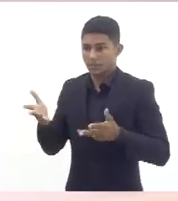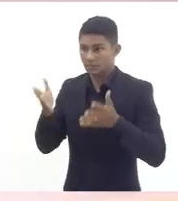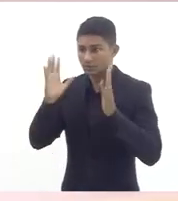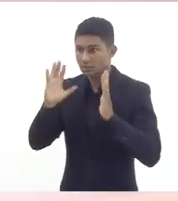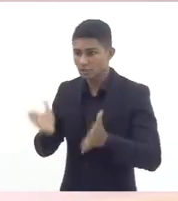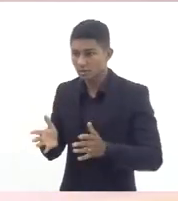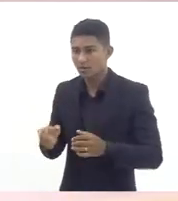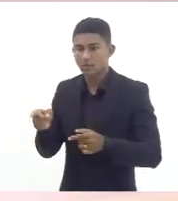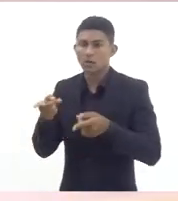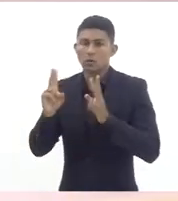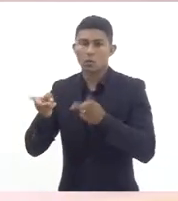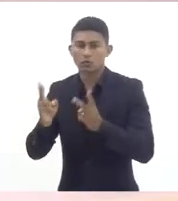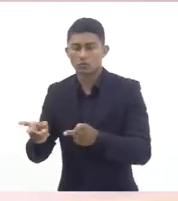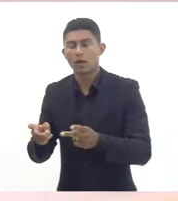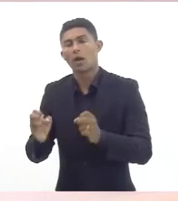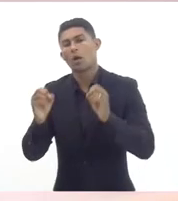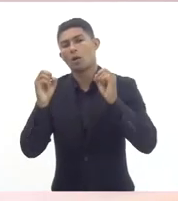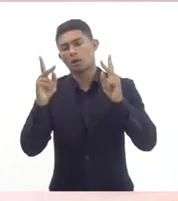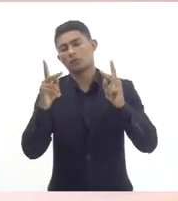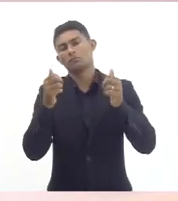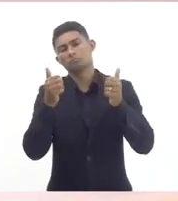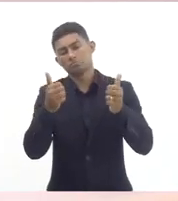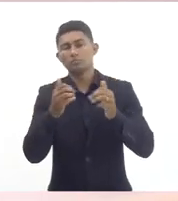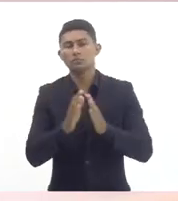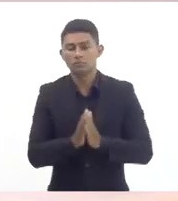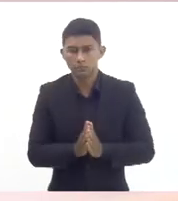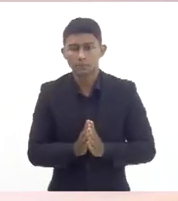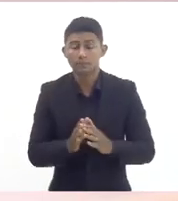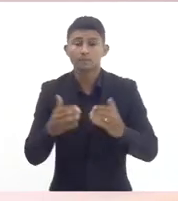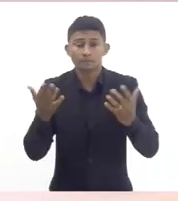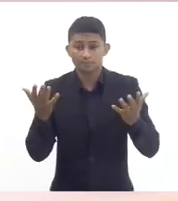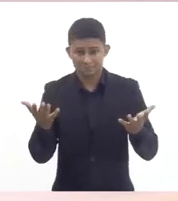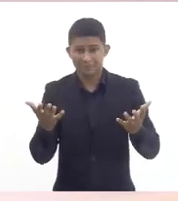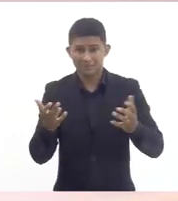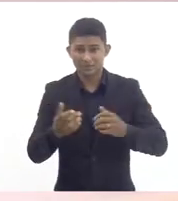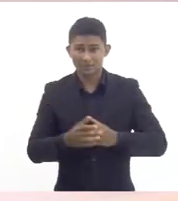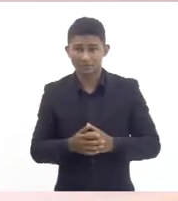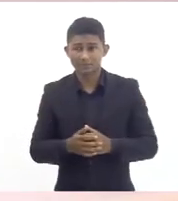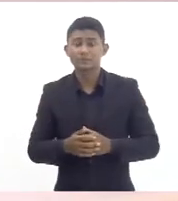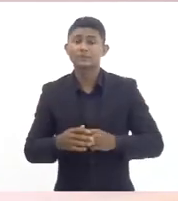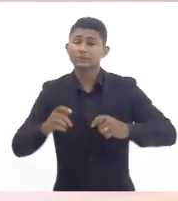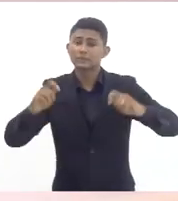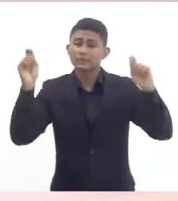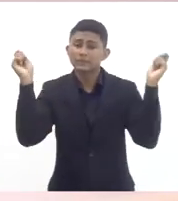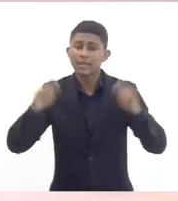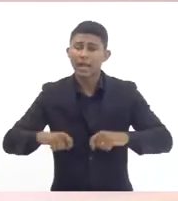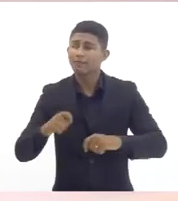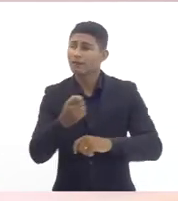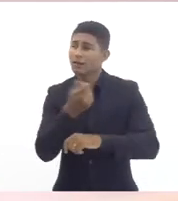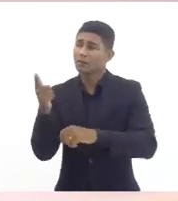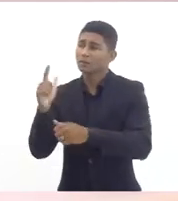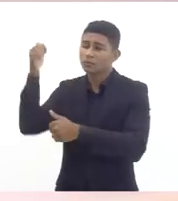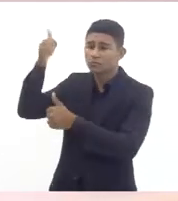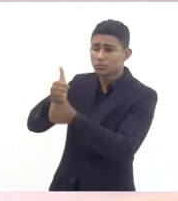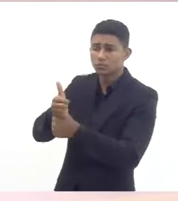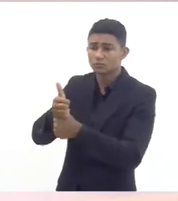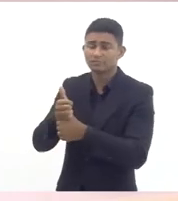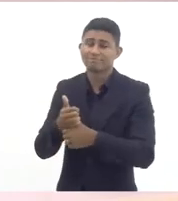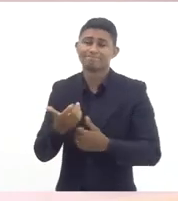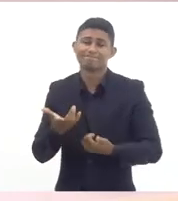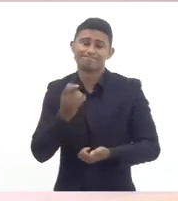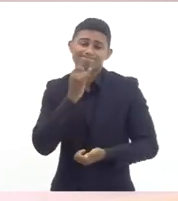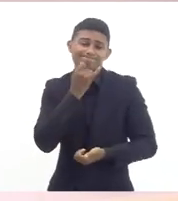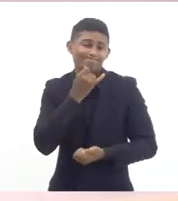repostas e então esse espaço poderia ser bem aproveitado então há